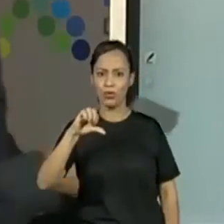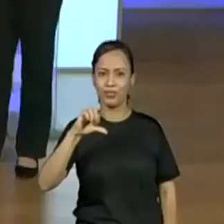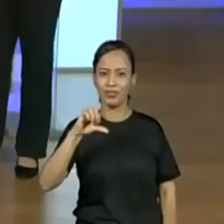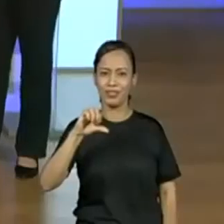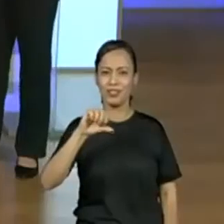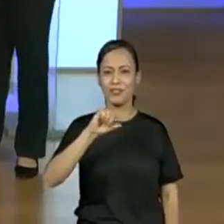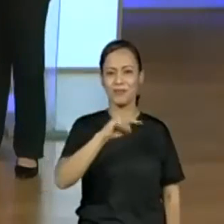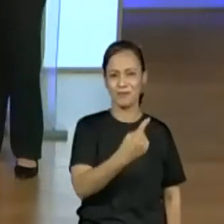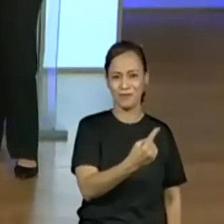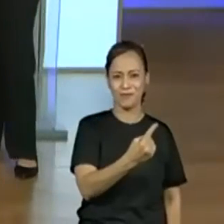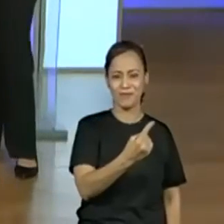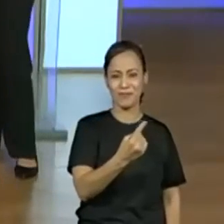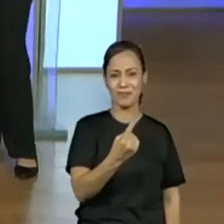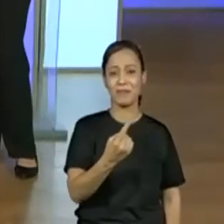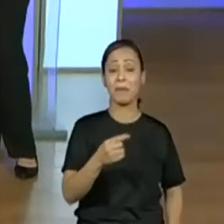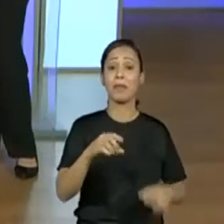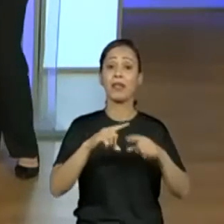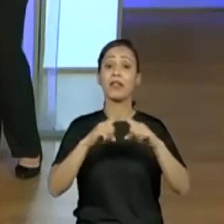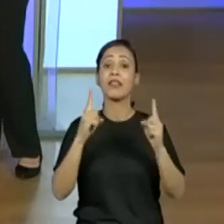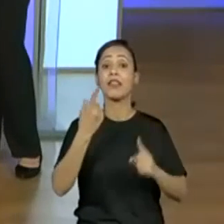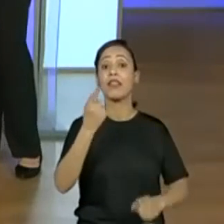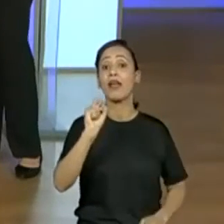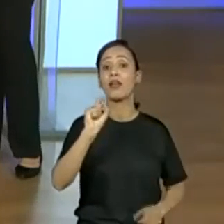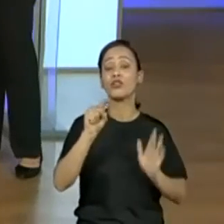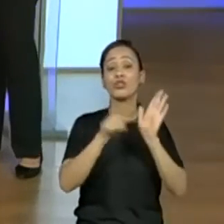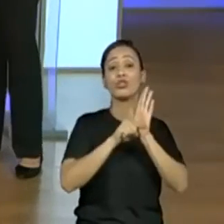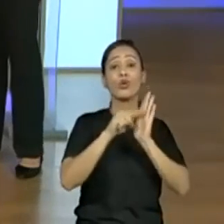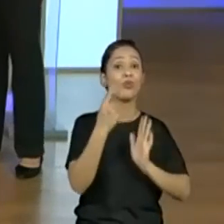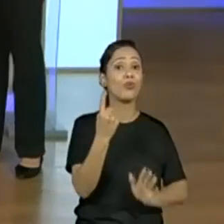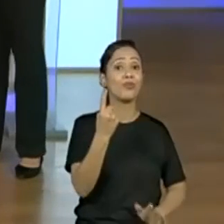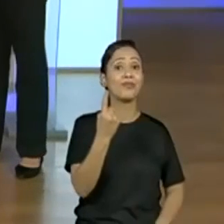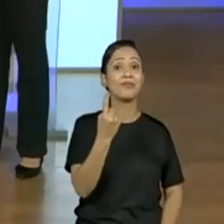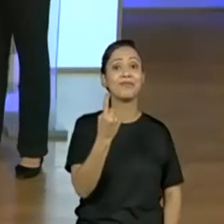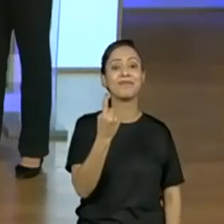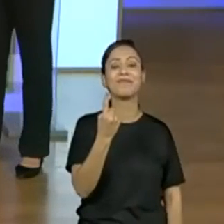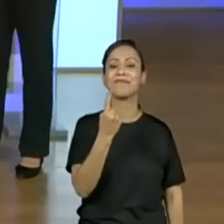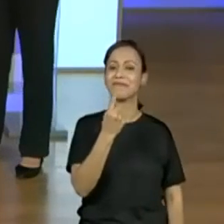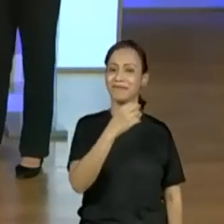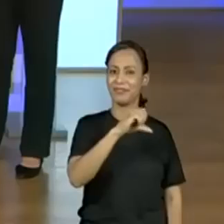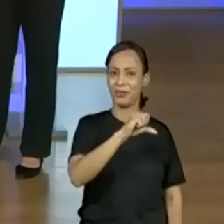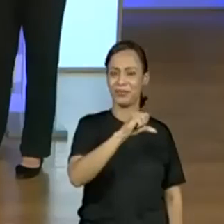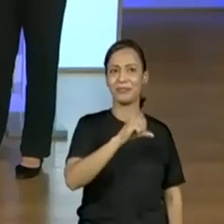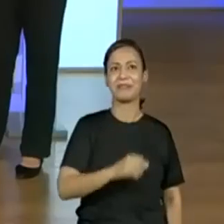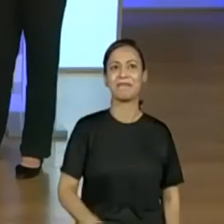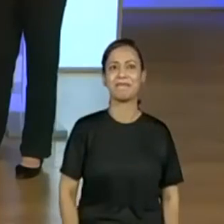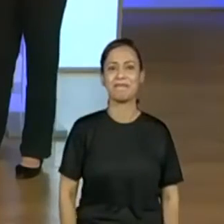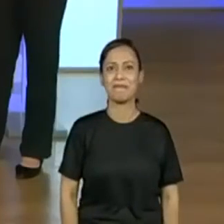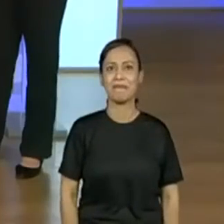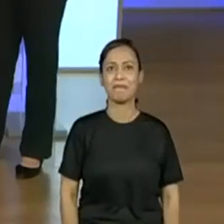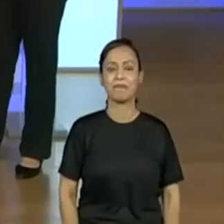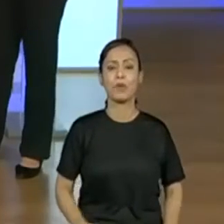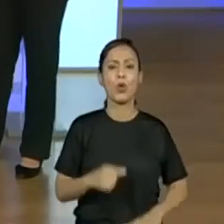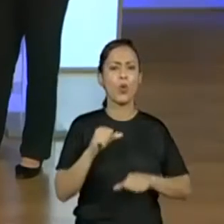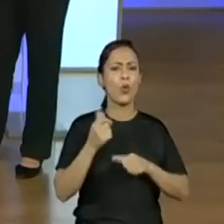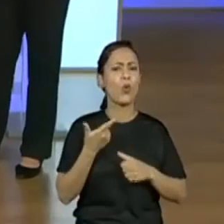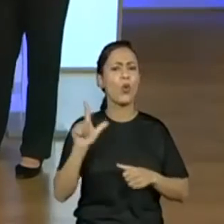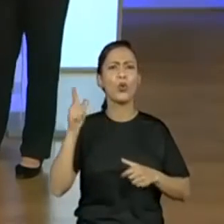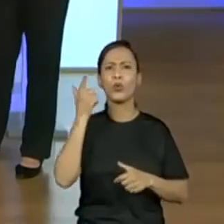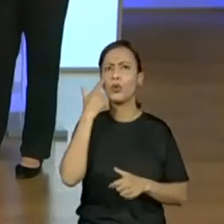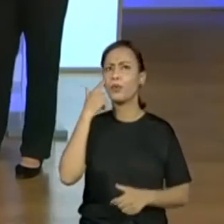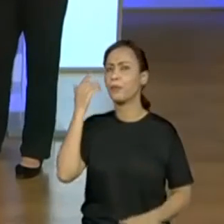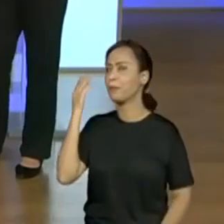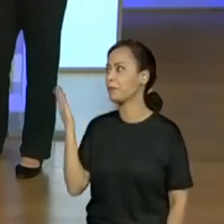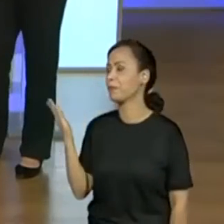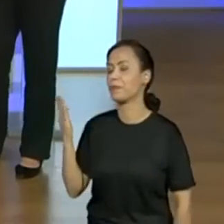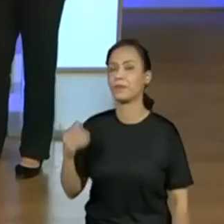8. E então agora, a gente pode já antecipar o que a gente vai ter na próxima tela? Já podemos sim.